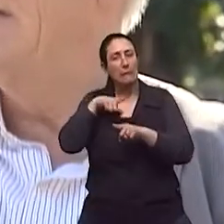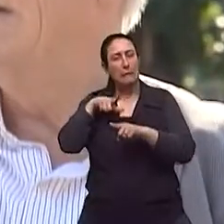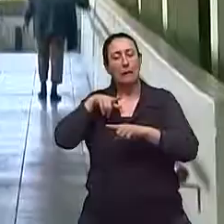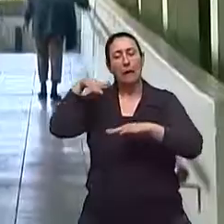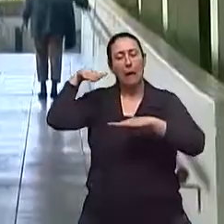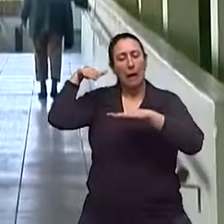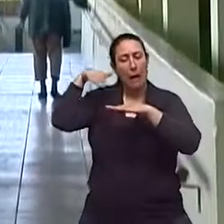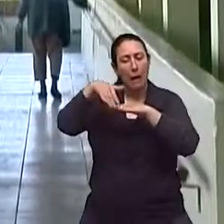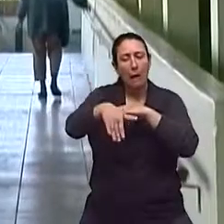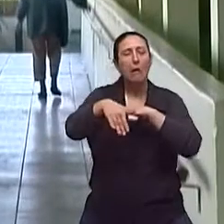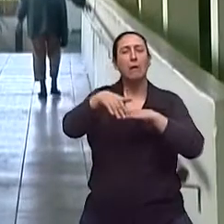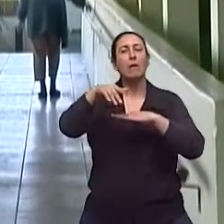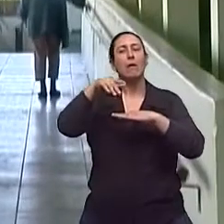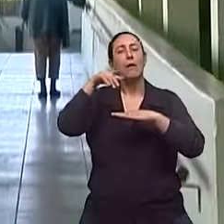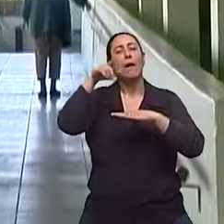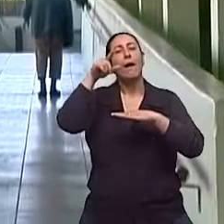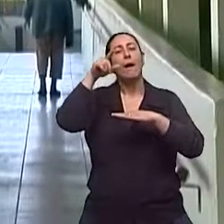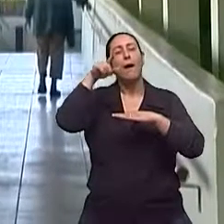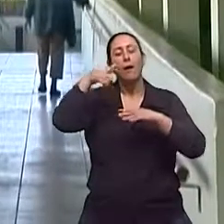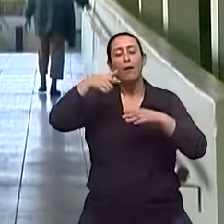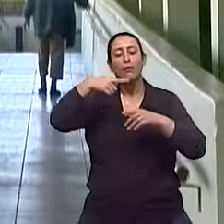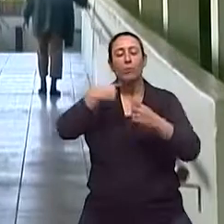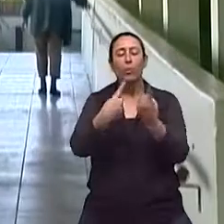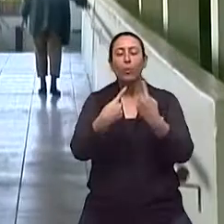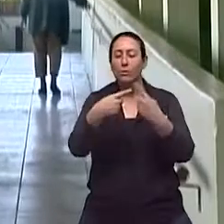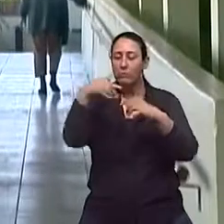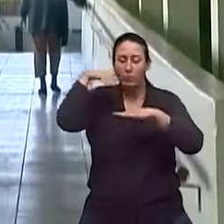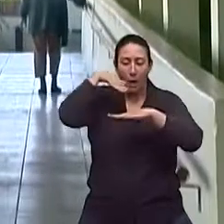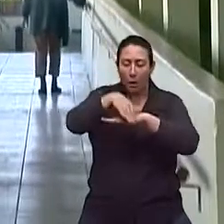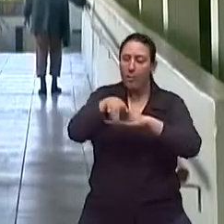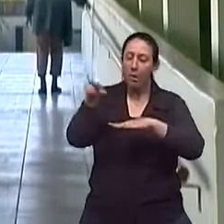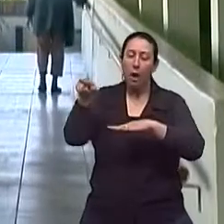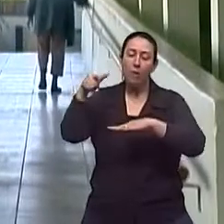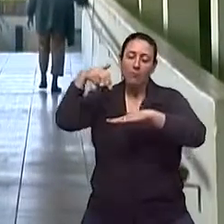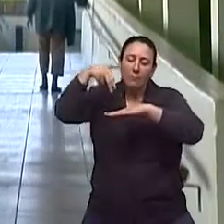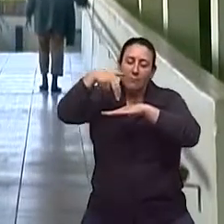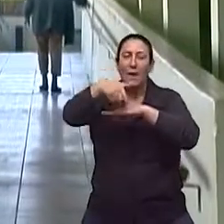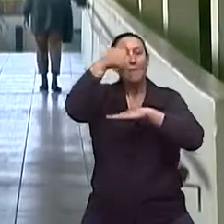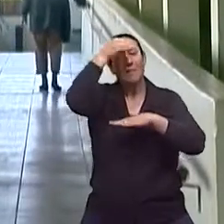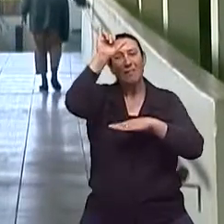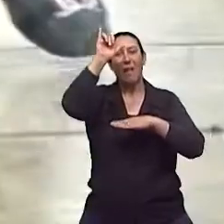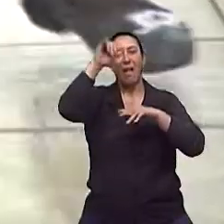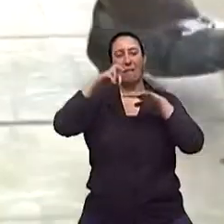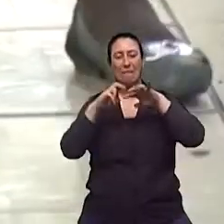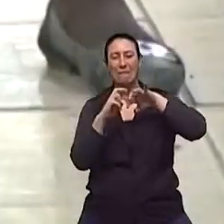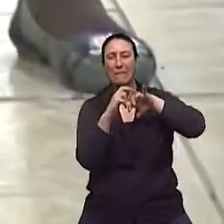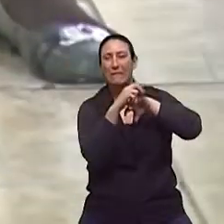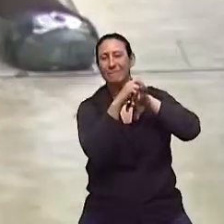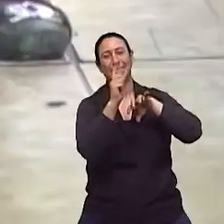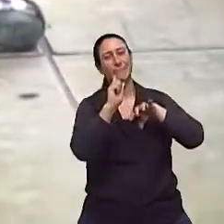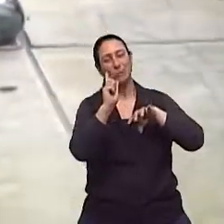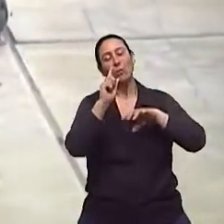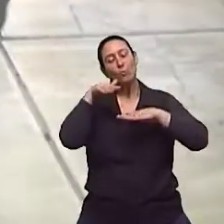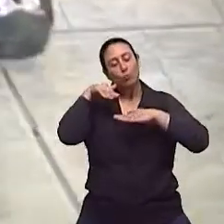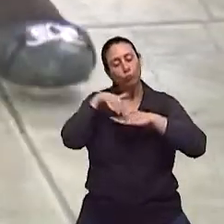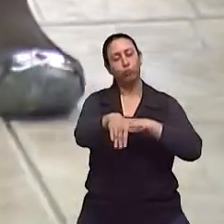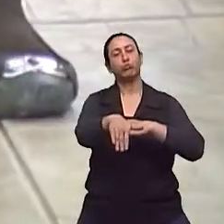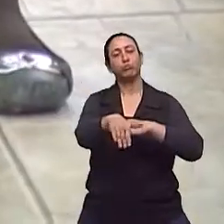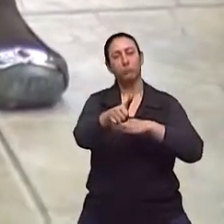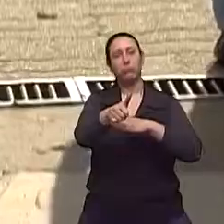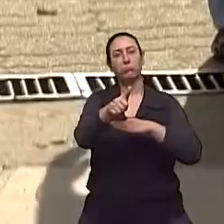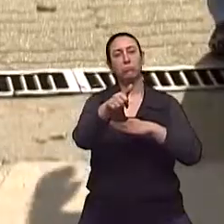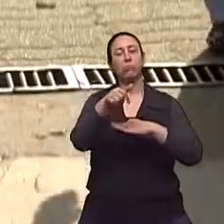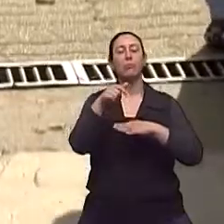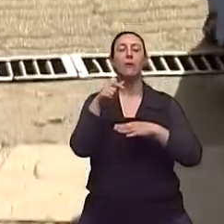que procuram evitar que as pessoas utilizem escadas. Então, as reformas que estão sendo